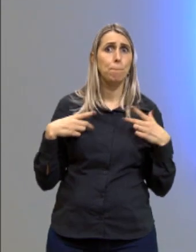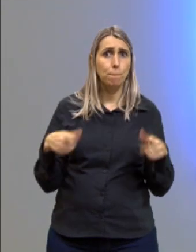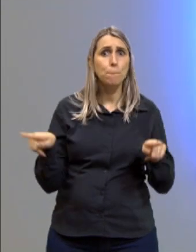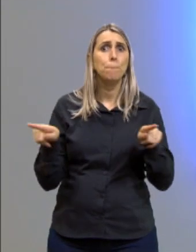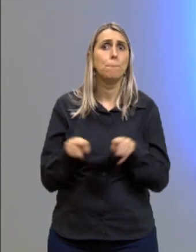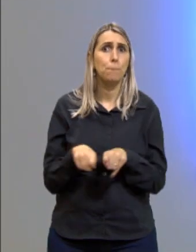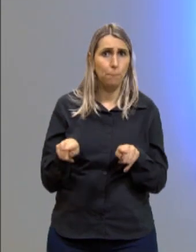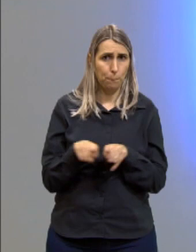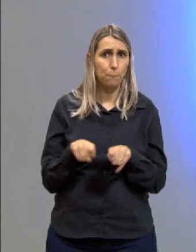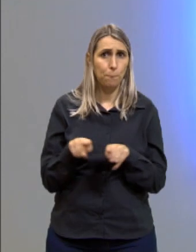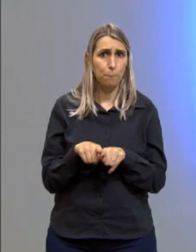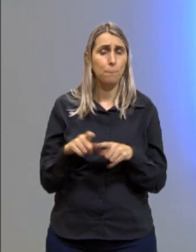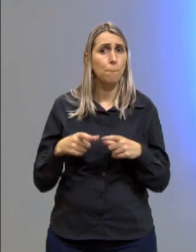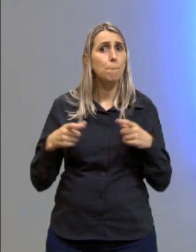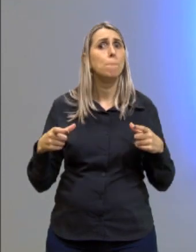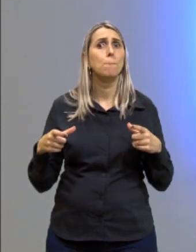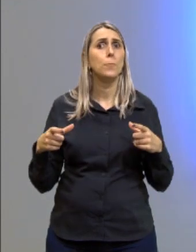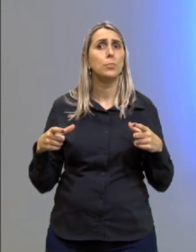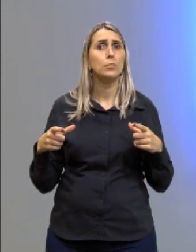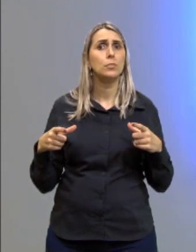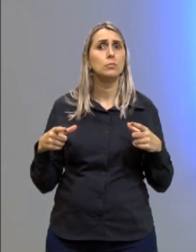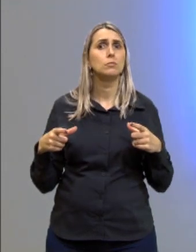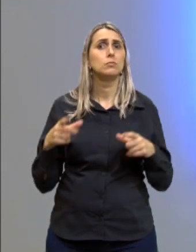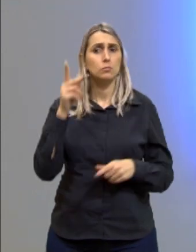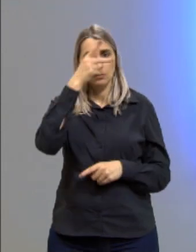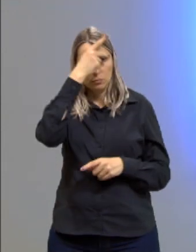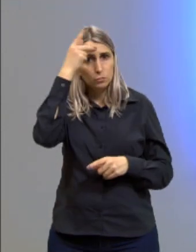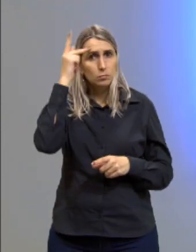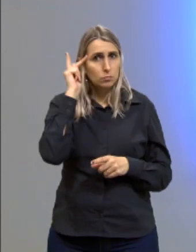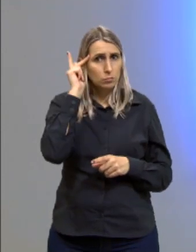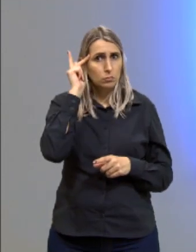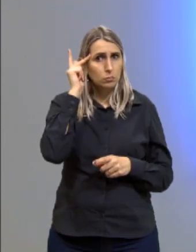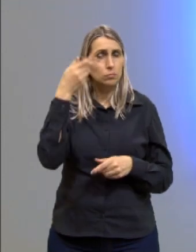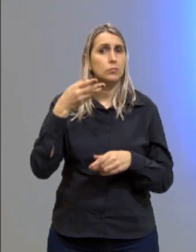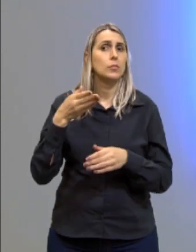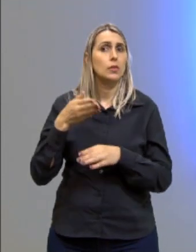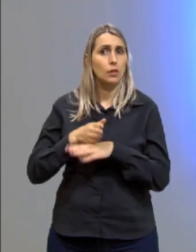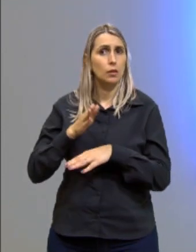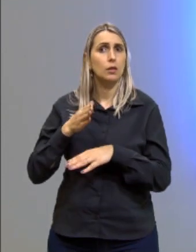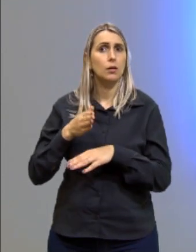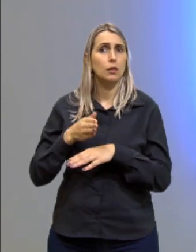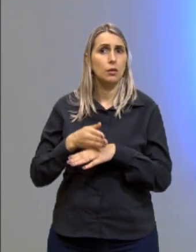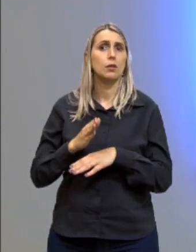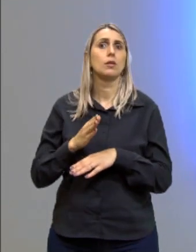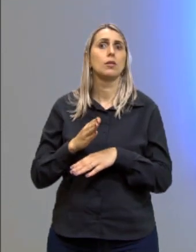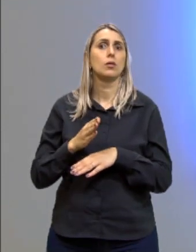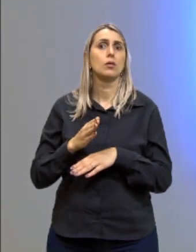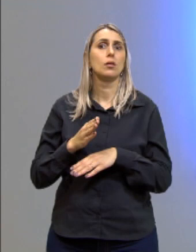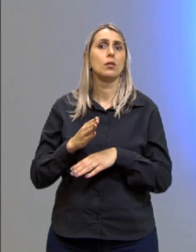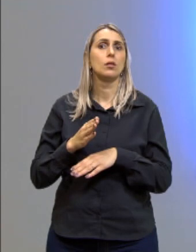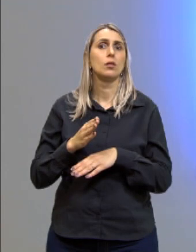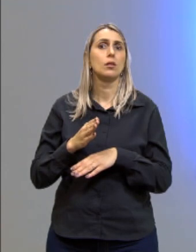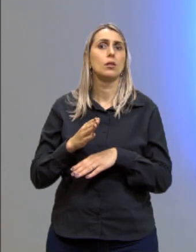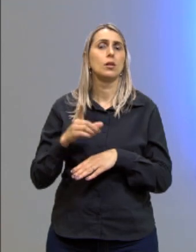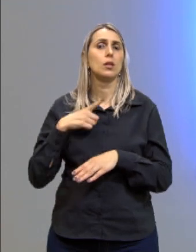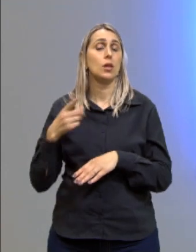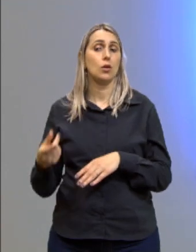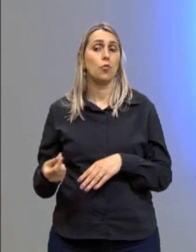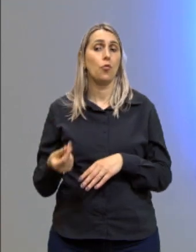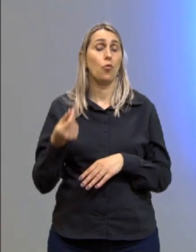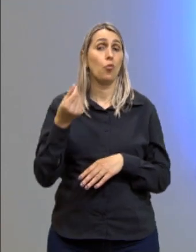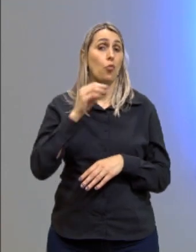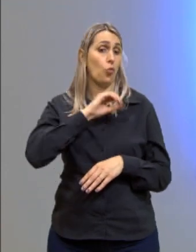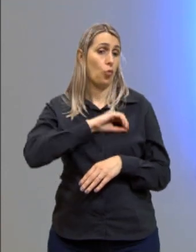também a maior parte das pessoas que frequentam possuem uma renda maior,